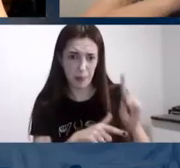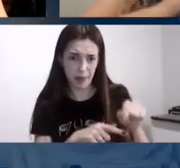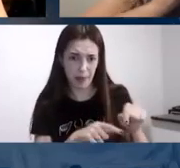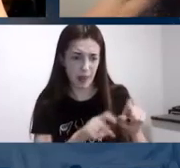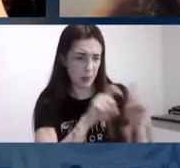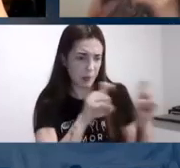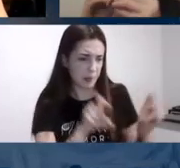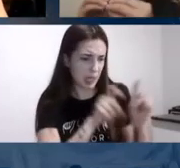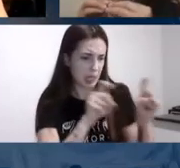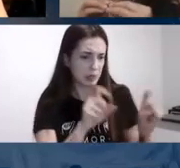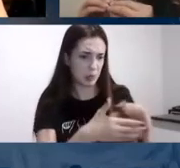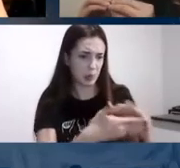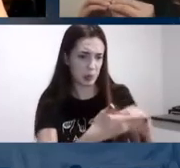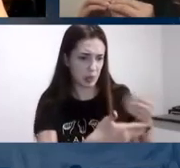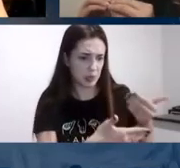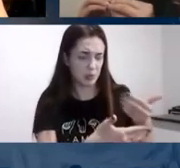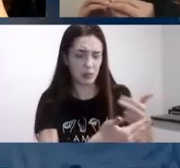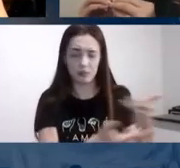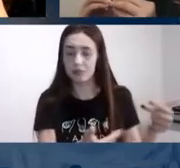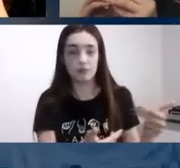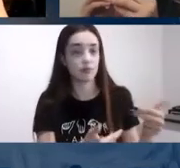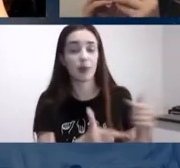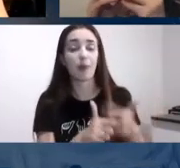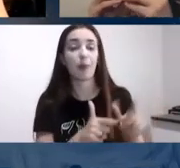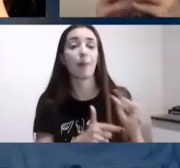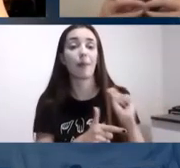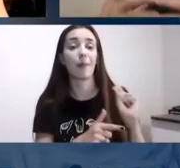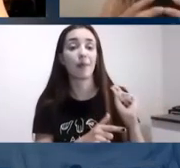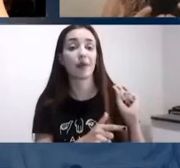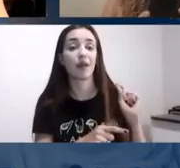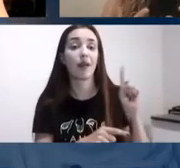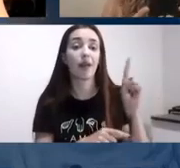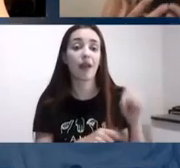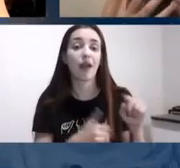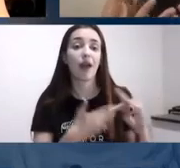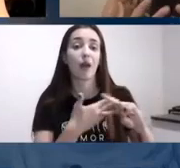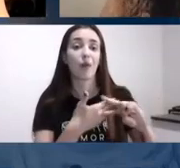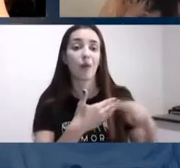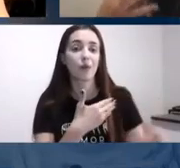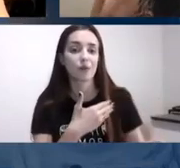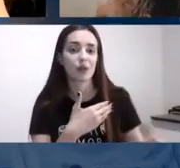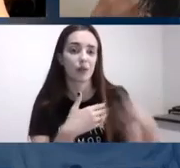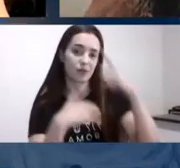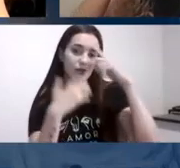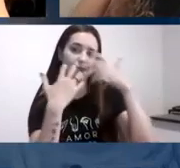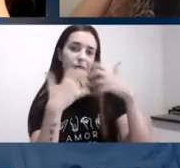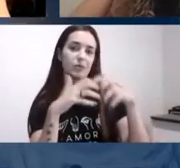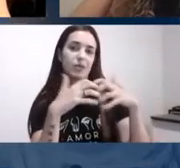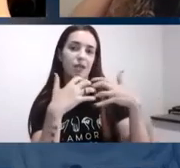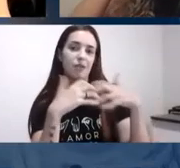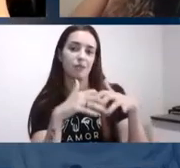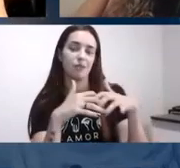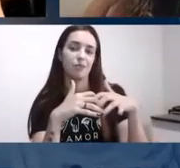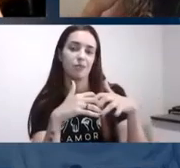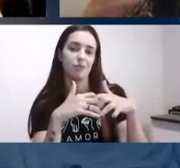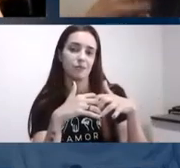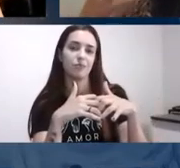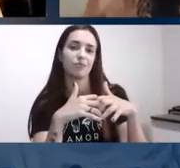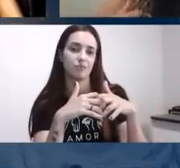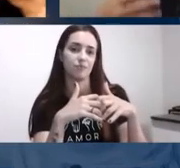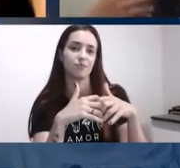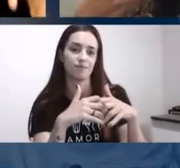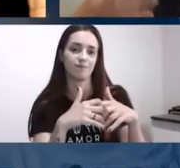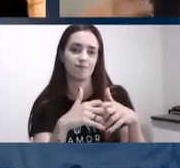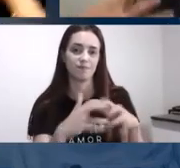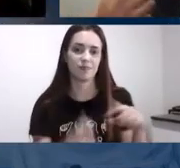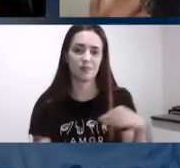o que ele faz com o nosso cérebro ele faz um processo que todo mundo até brinco a gente fica no